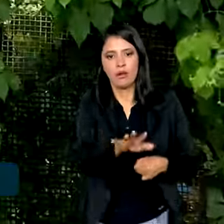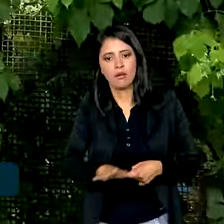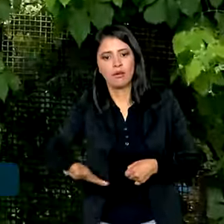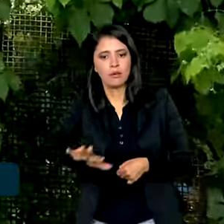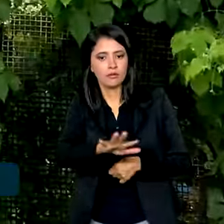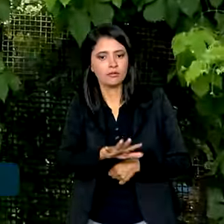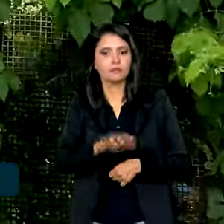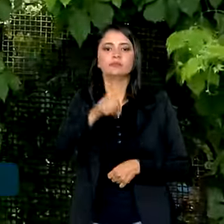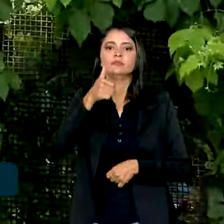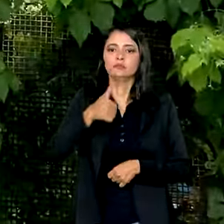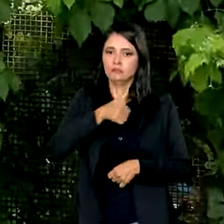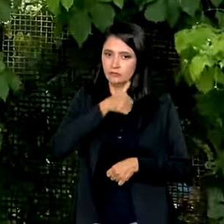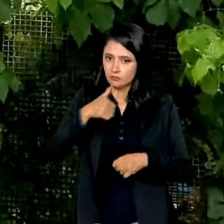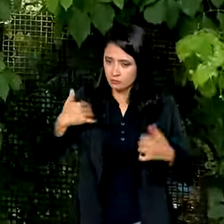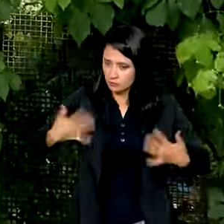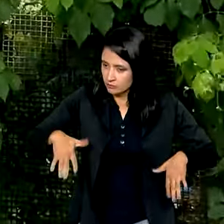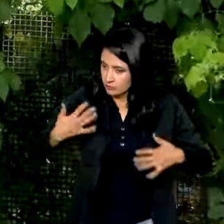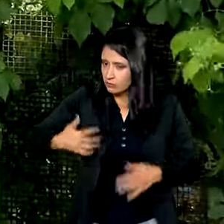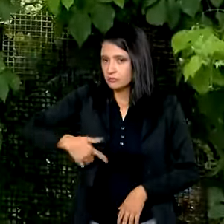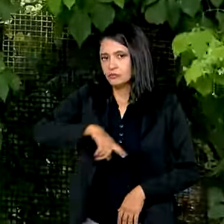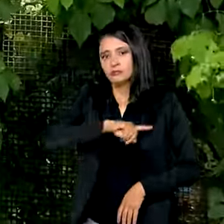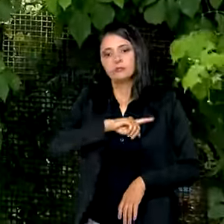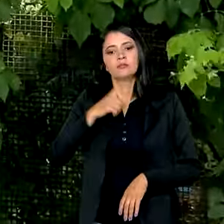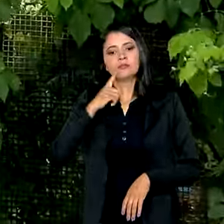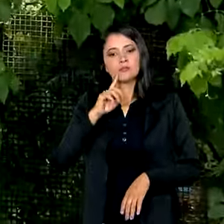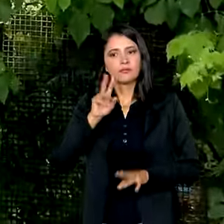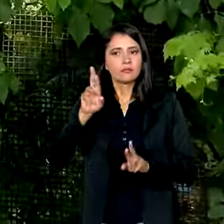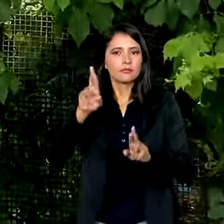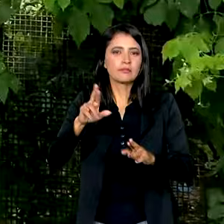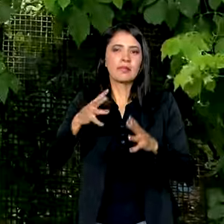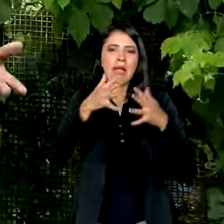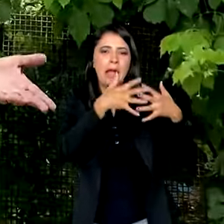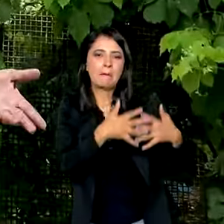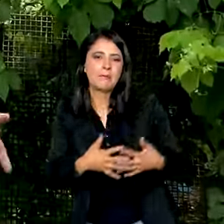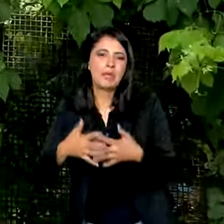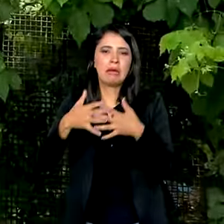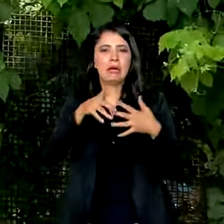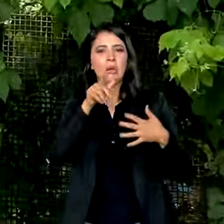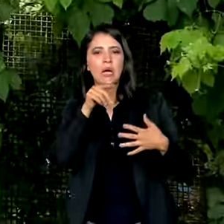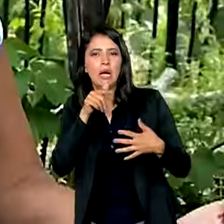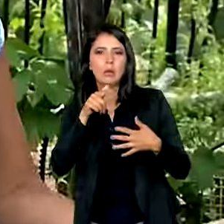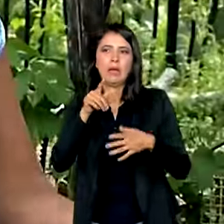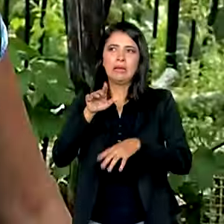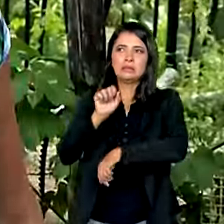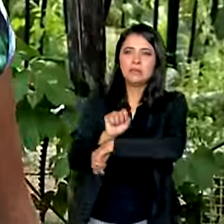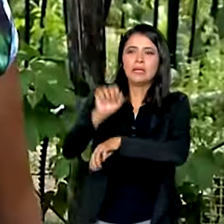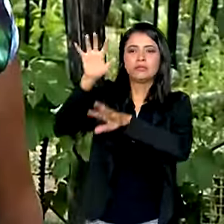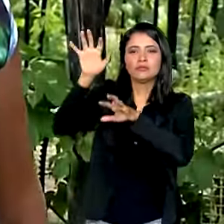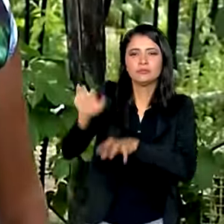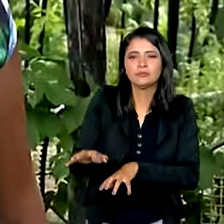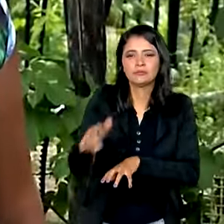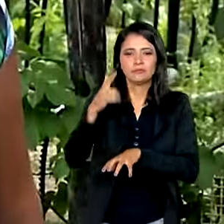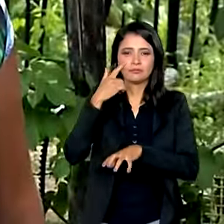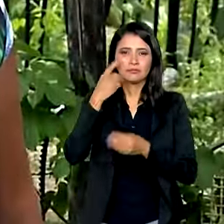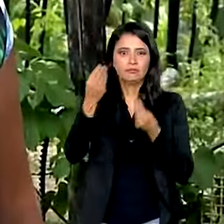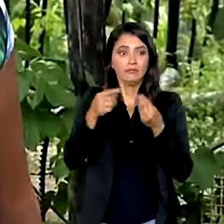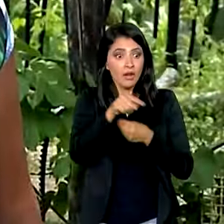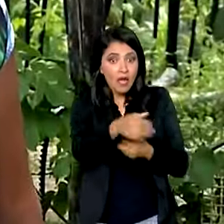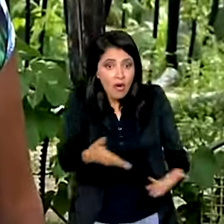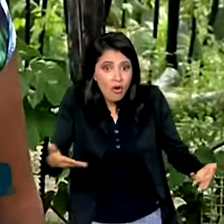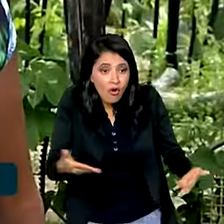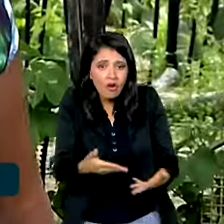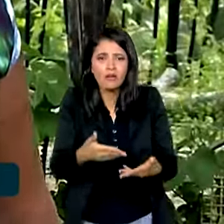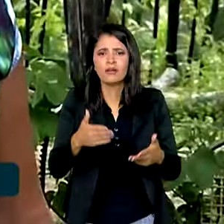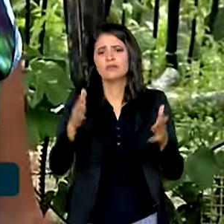sacrifício que é, né? A gente espera caminhão, é aquele sacrifício quando chove. Botar essa água aí é uma felicidade para